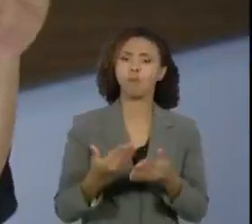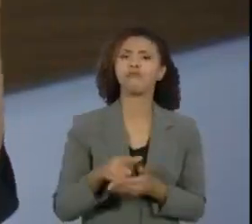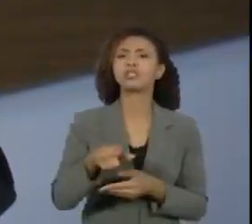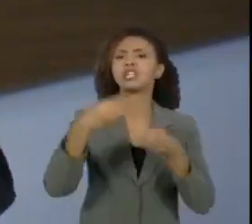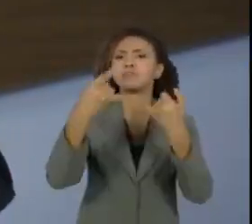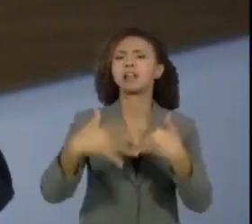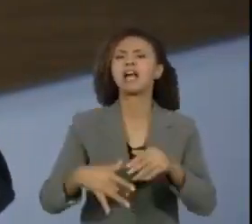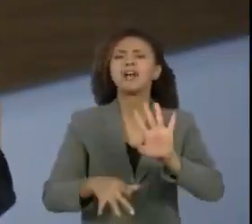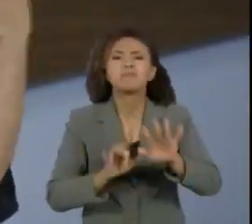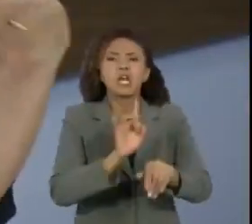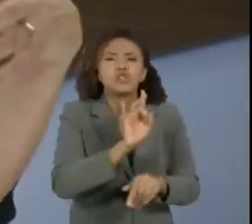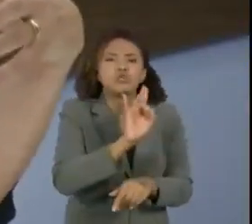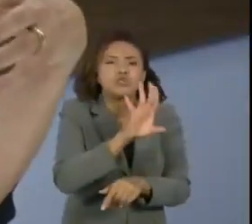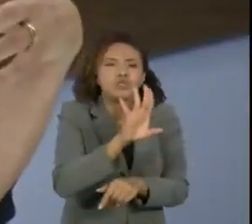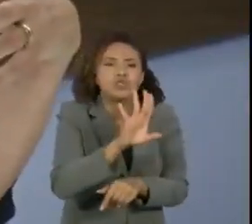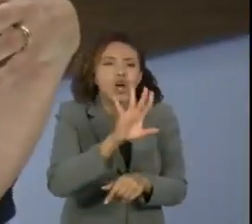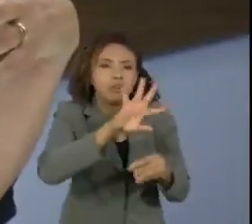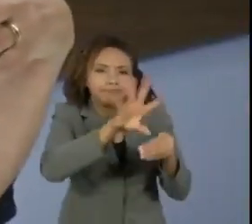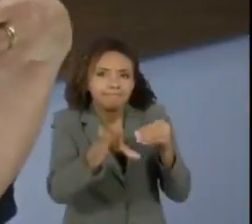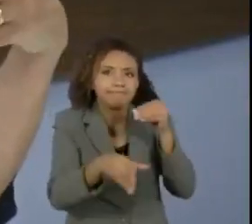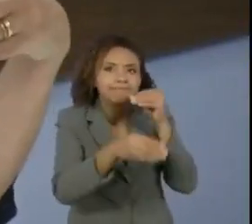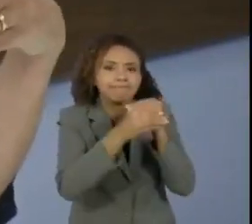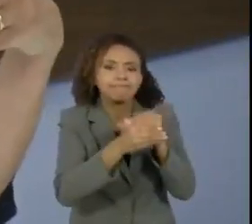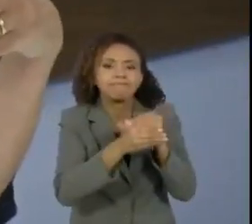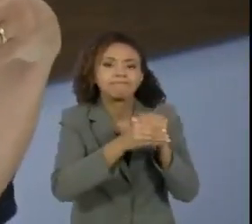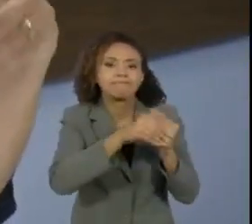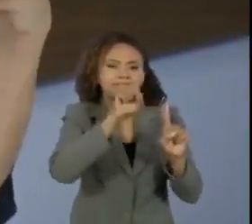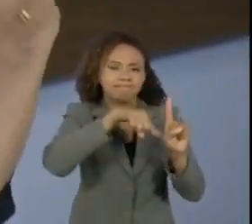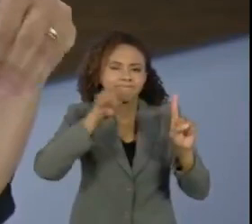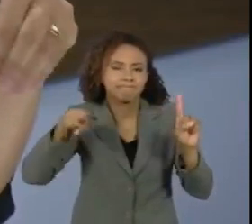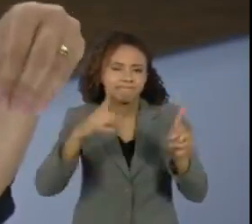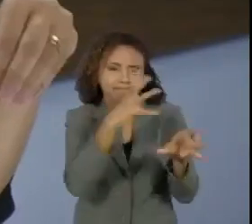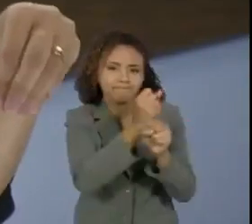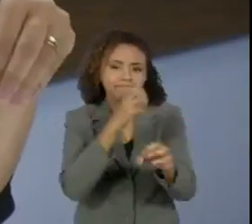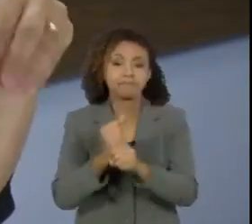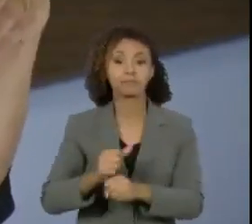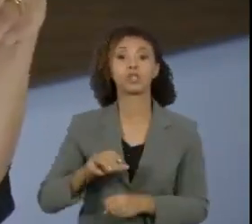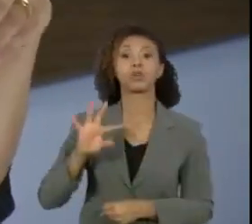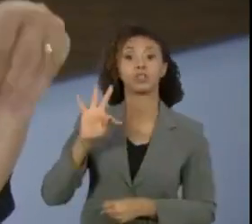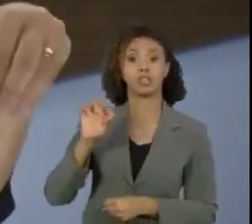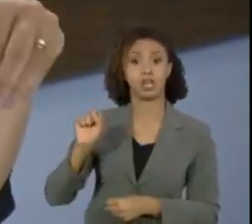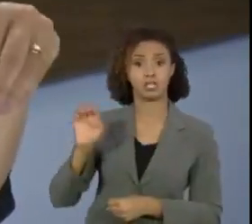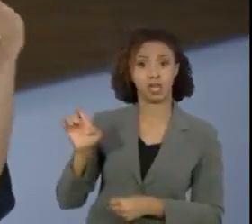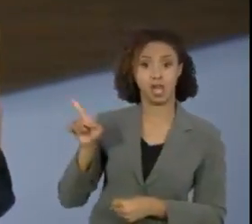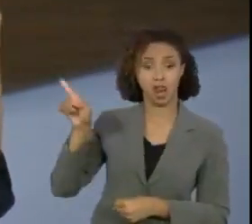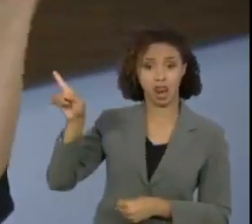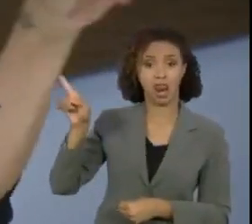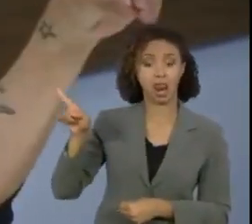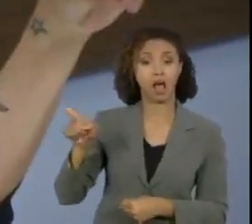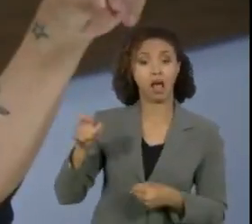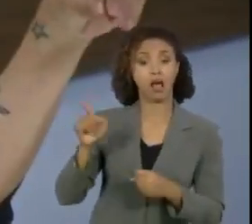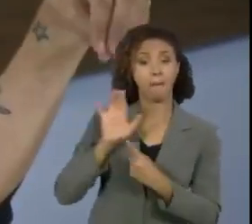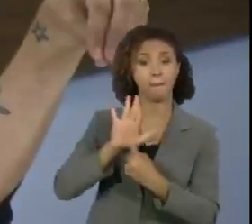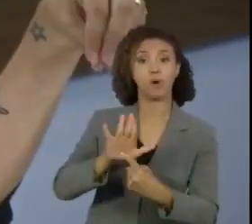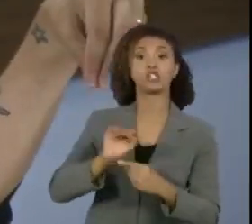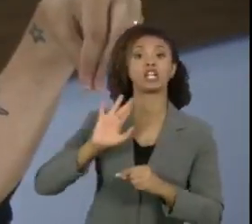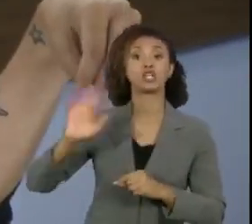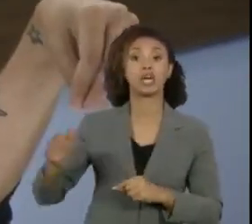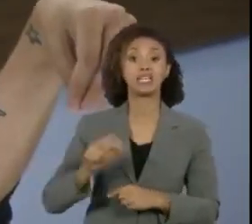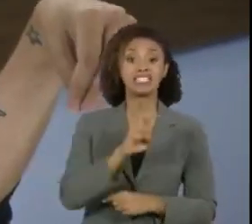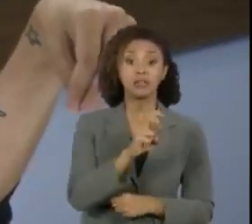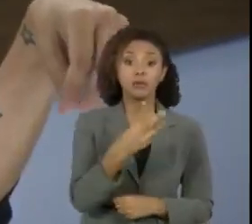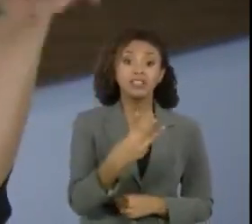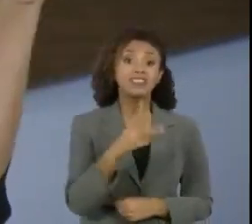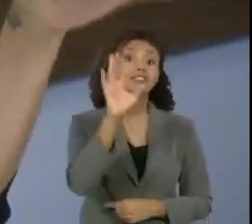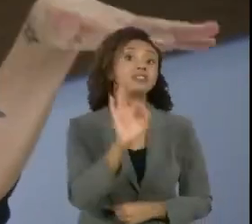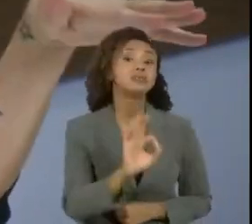na Mafone para eu trazer alguns números para ajudar a gente nessa conversa. O TSE mostra que houve um crescimento de 53